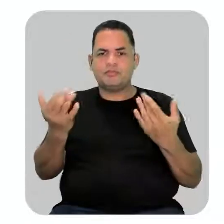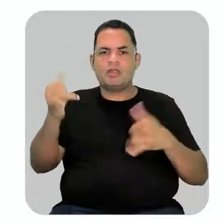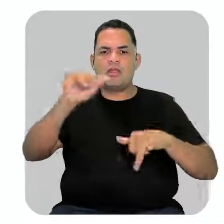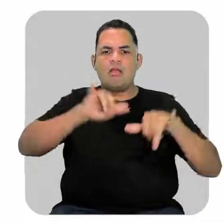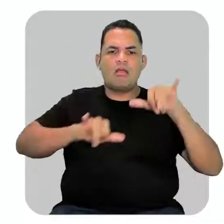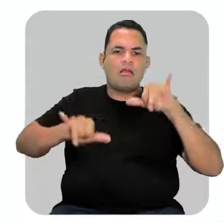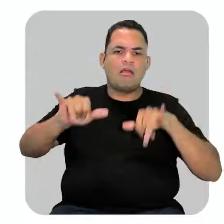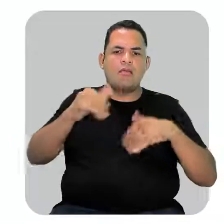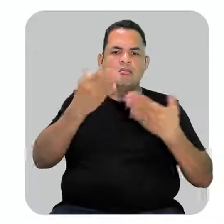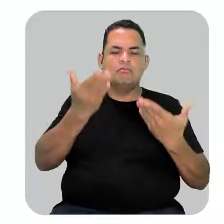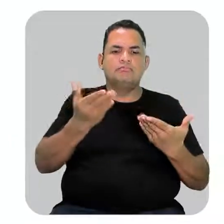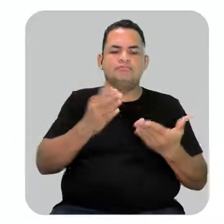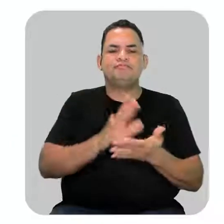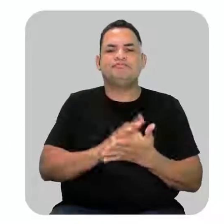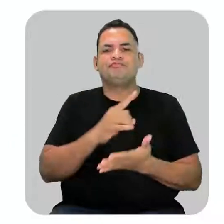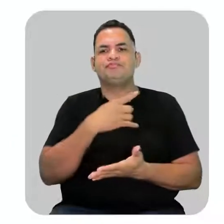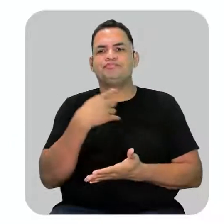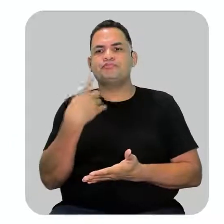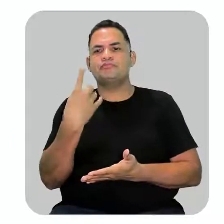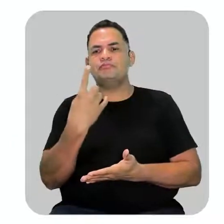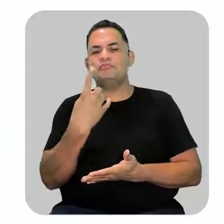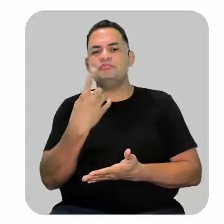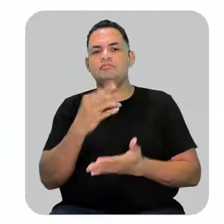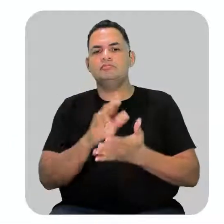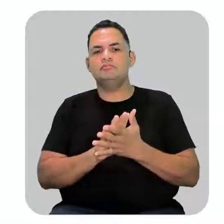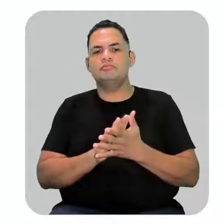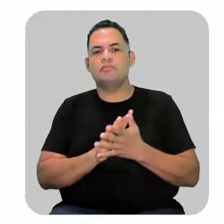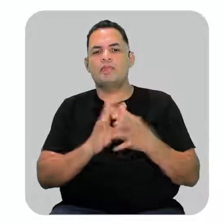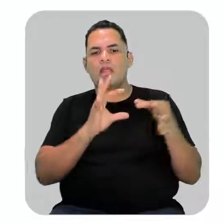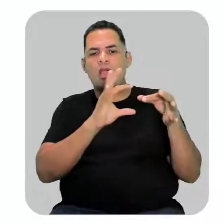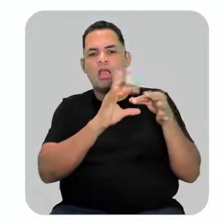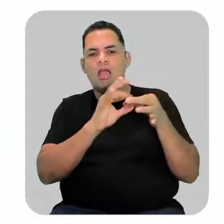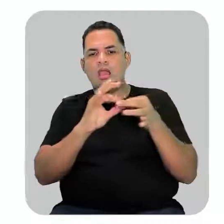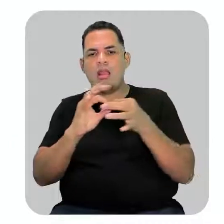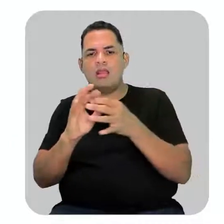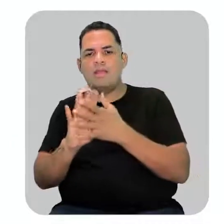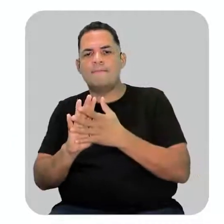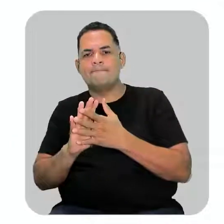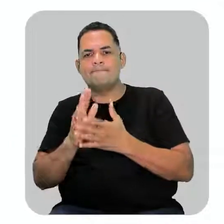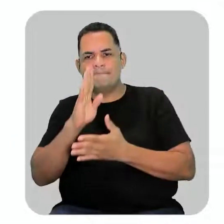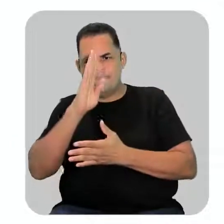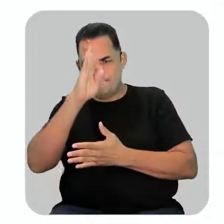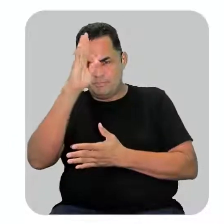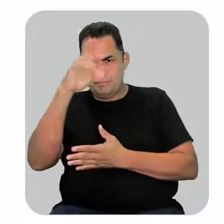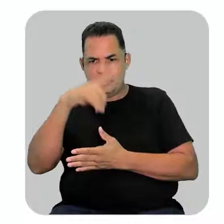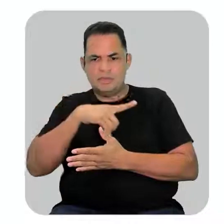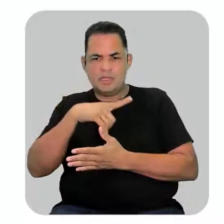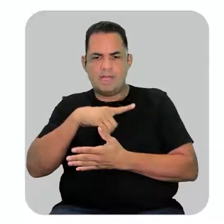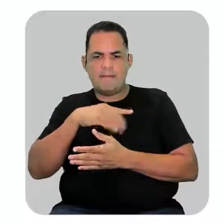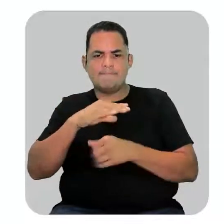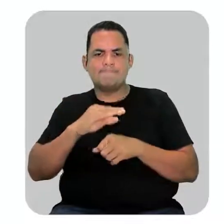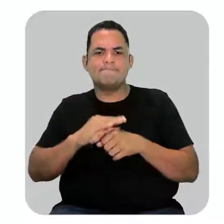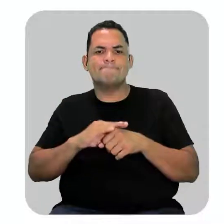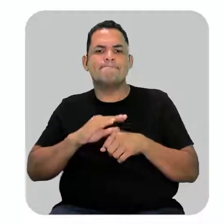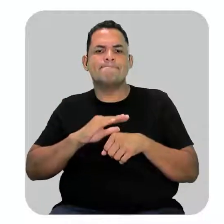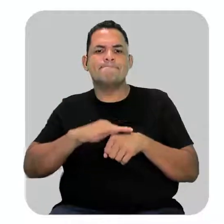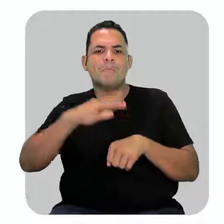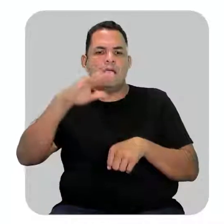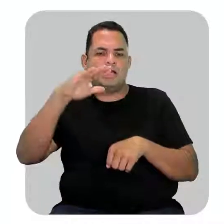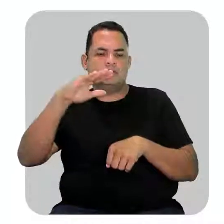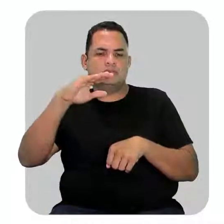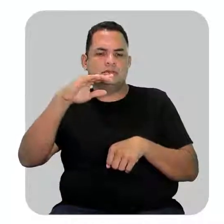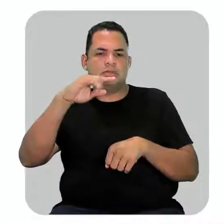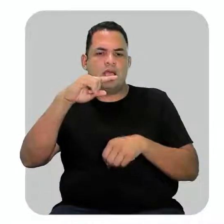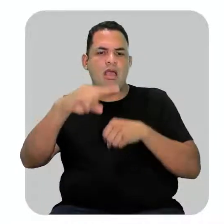orgânica, nós dizemos que a cadeia principal, ela sempre vai ter a maior quantidade de átomos de carbono.